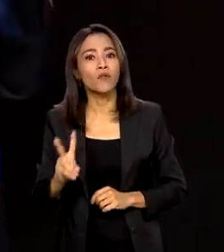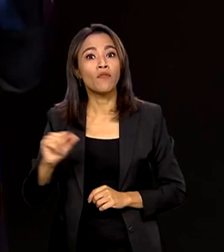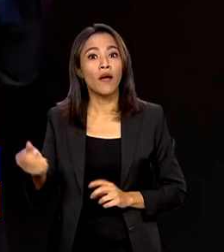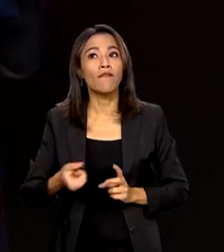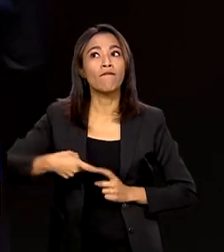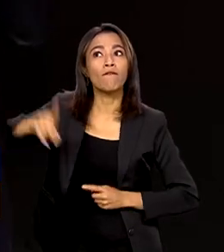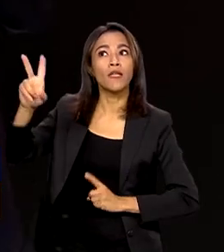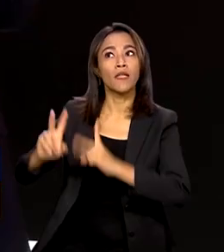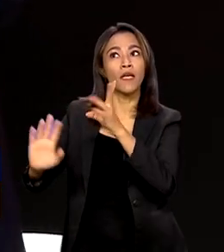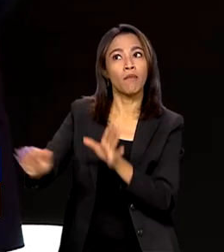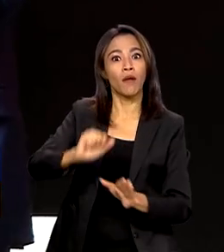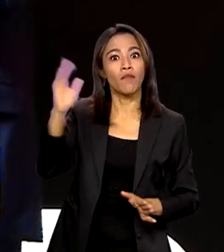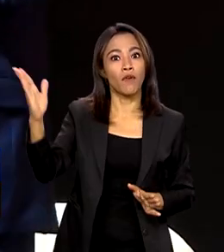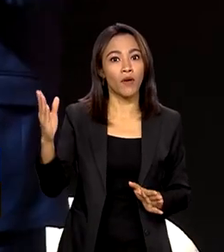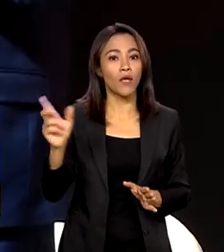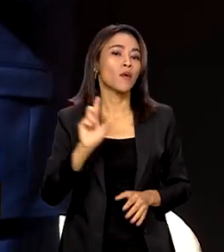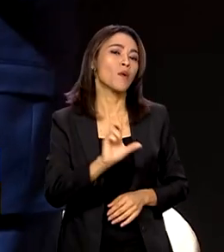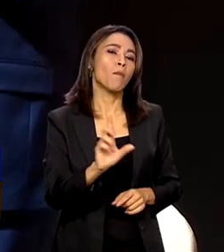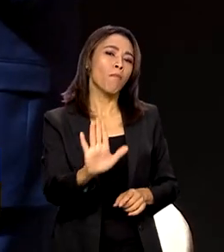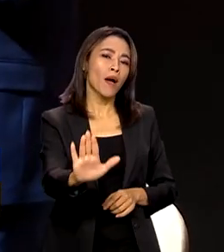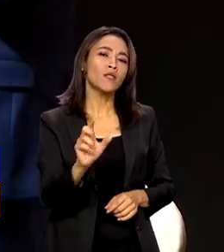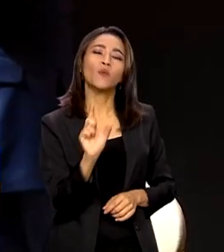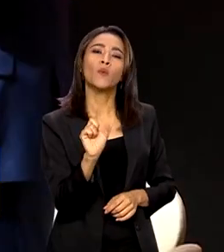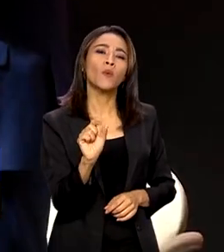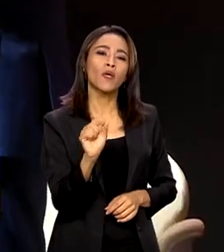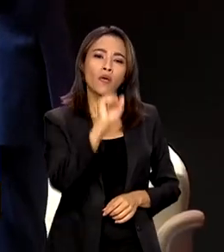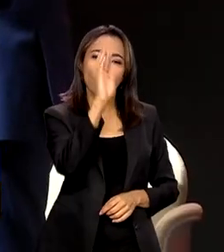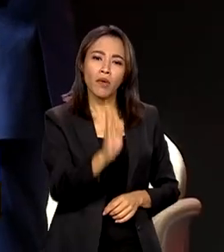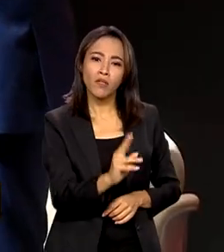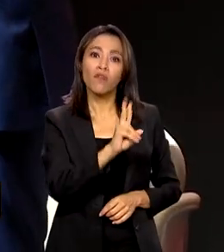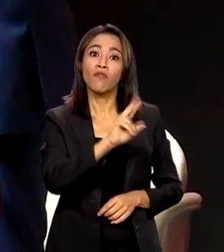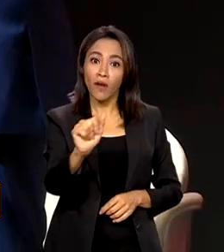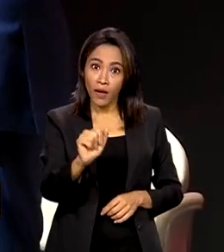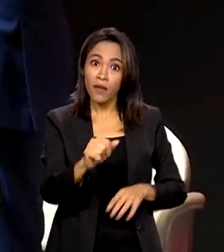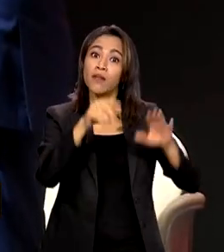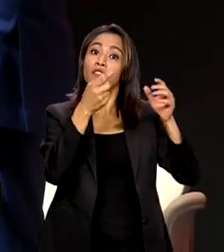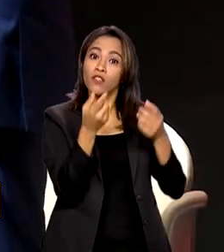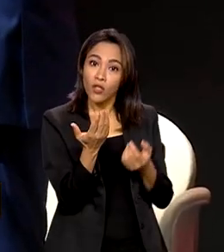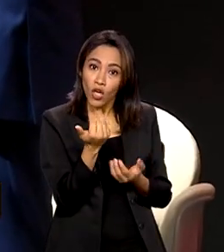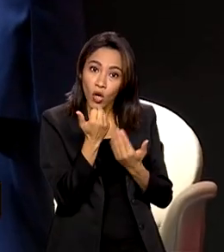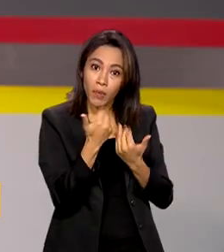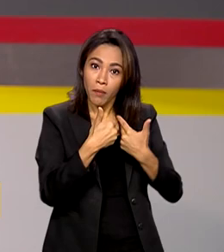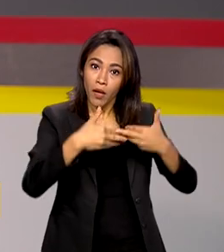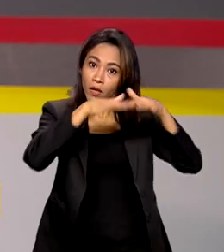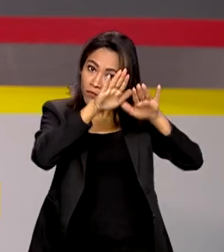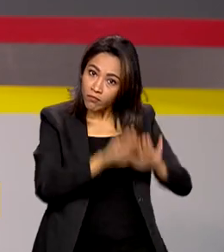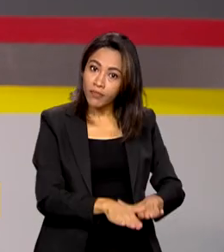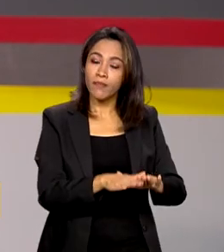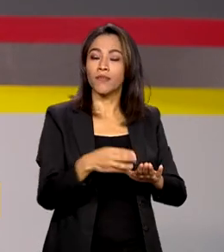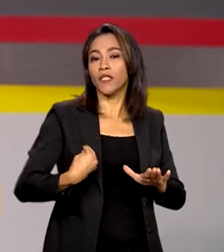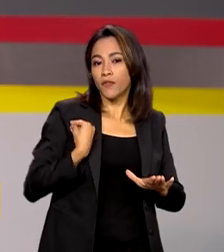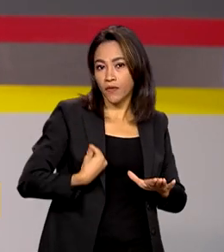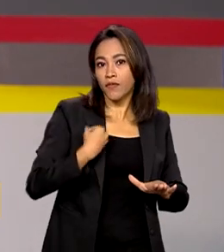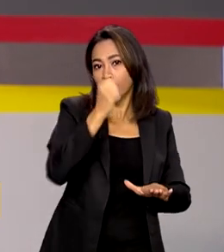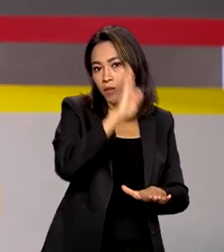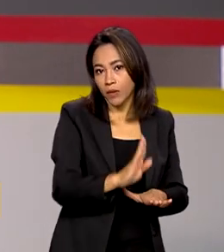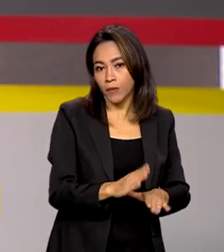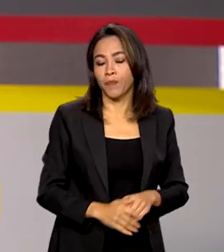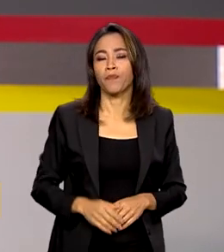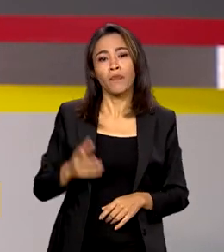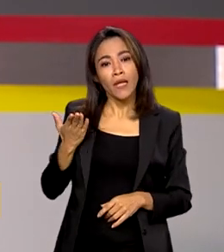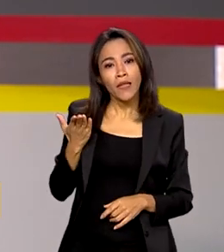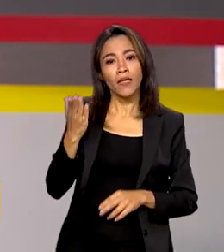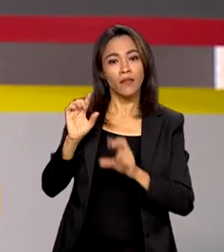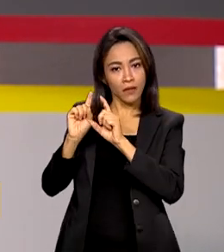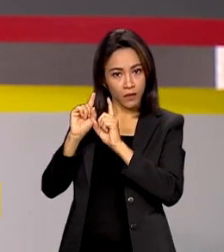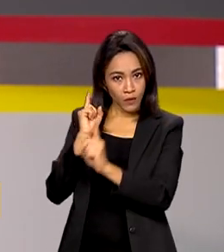exportar, mas também o que o Brasil vai produzir para a mesa de quem vive no Brasil. No mesmo evento, a